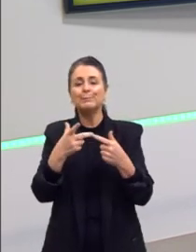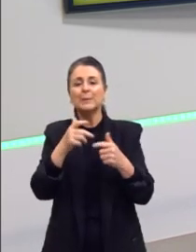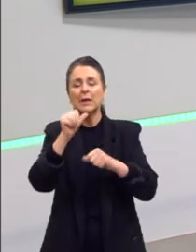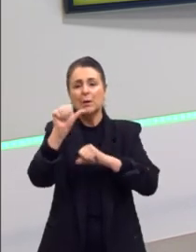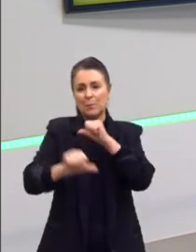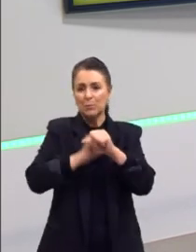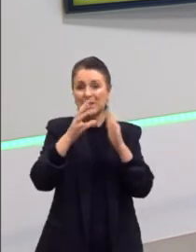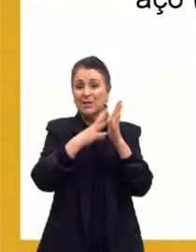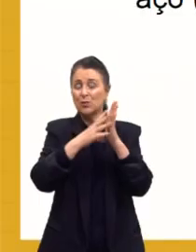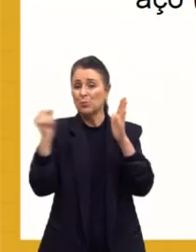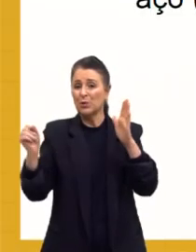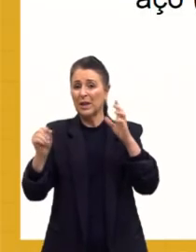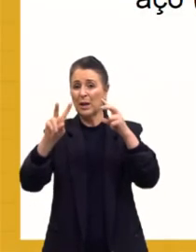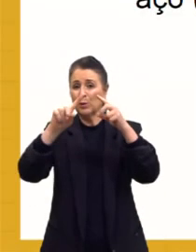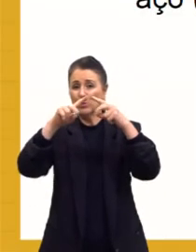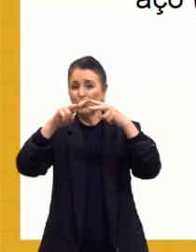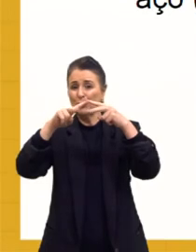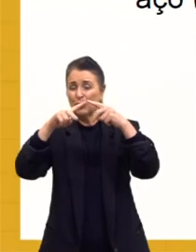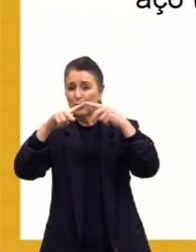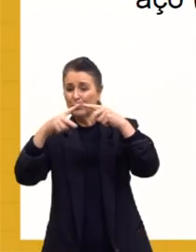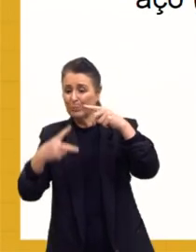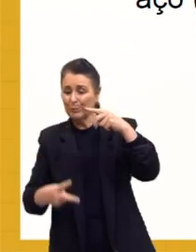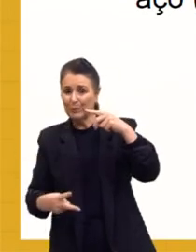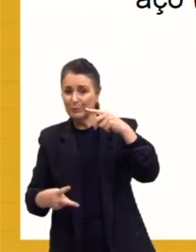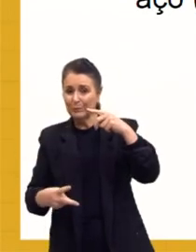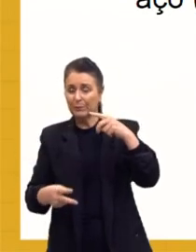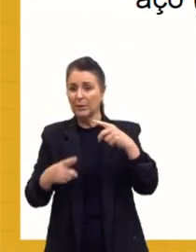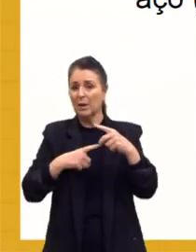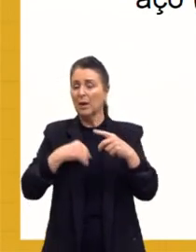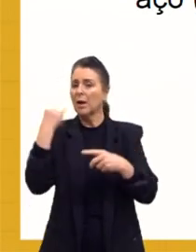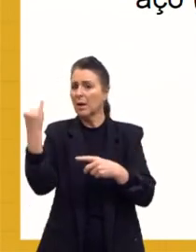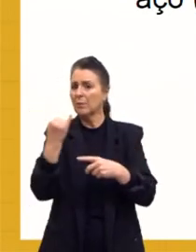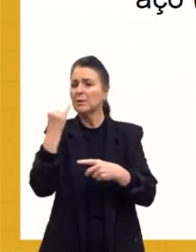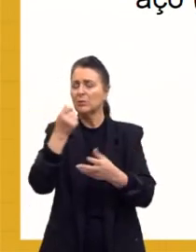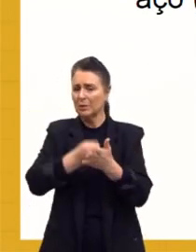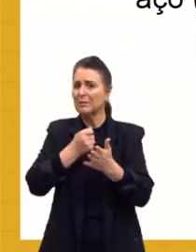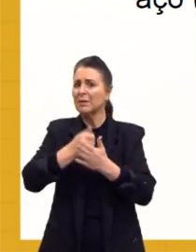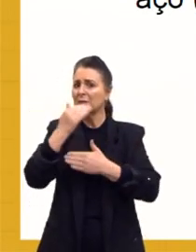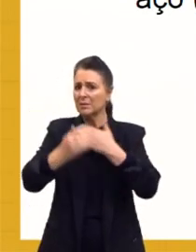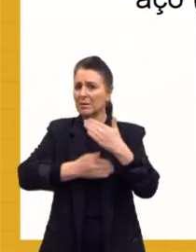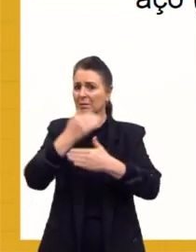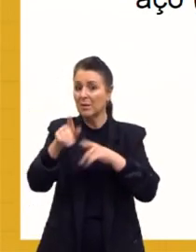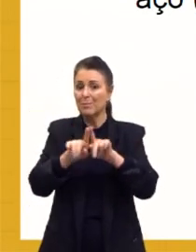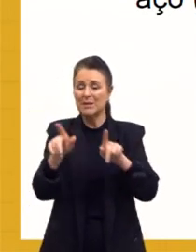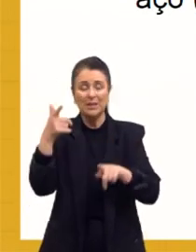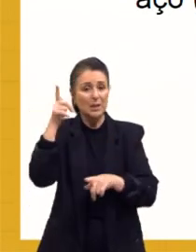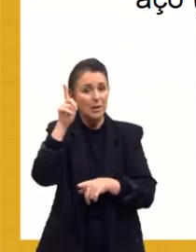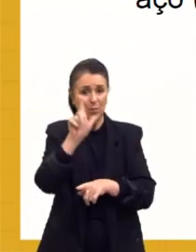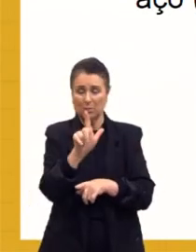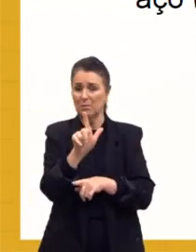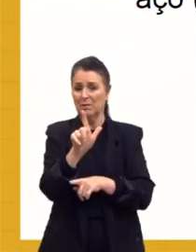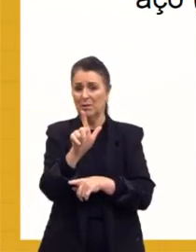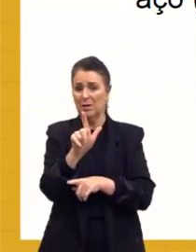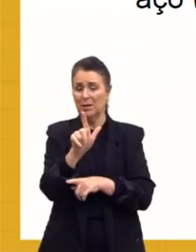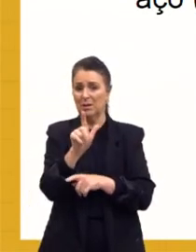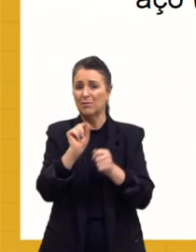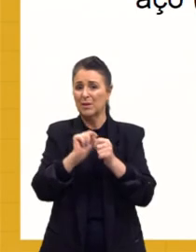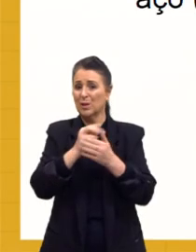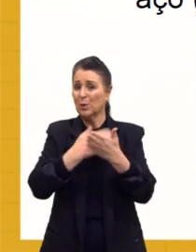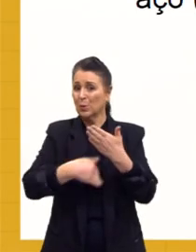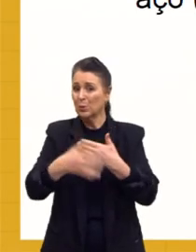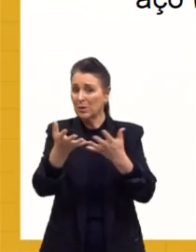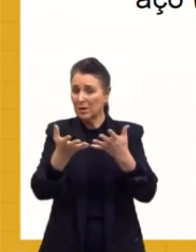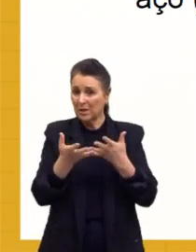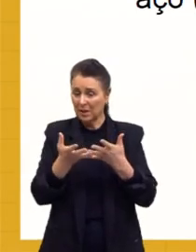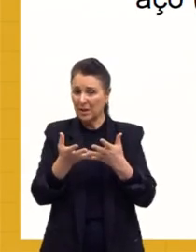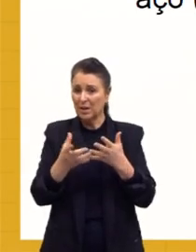tentar desenvolver isso, vai ser importante, mas não vai conseguir levar isso a cabo aos últimos termos. Ele vai ter esse plano